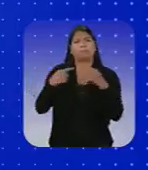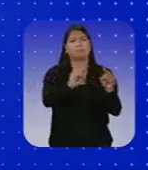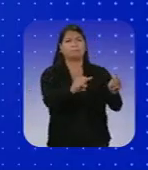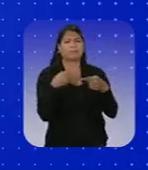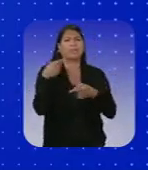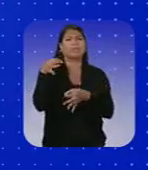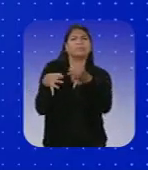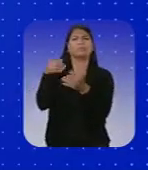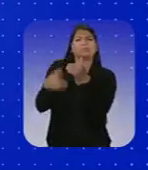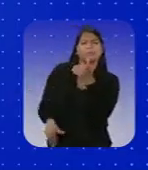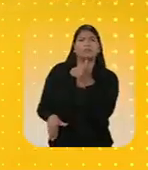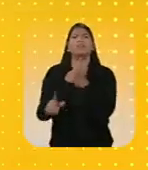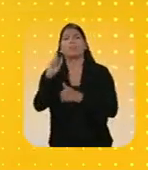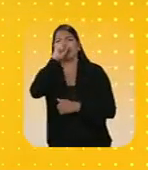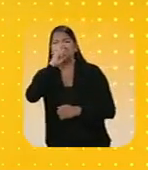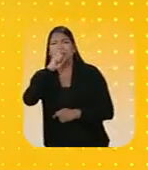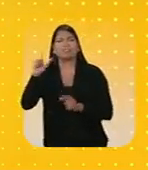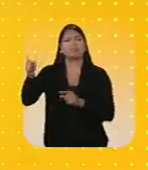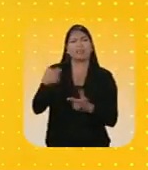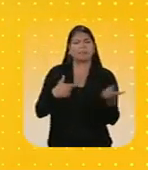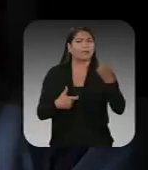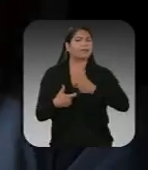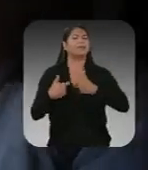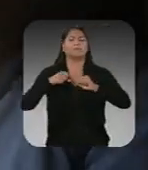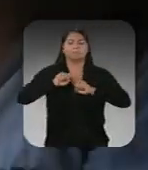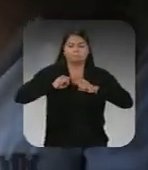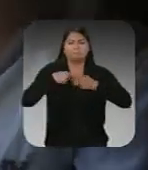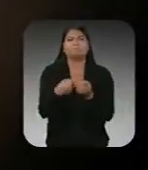lanças das injustiças e das mentiras.